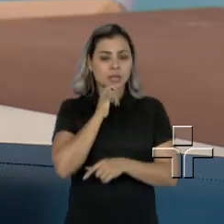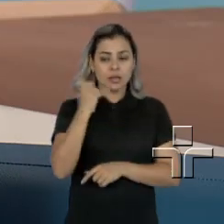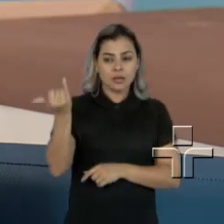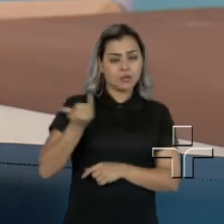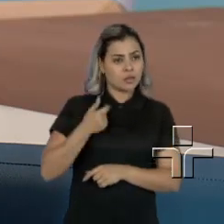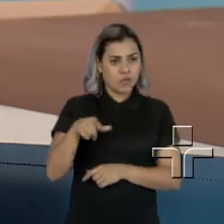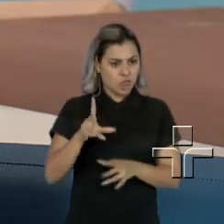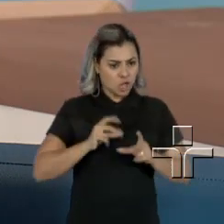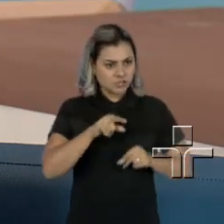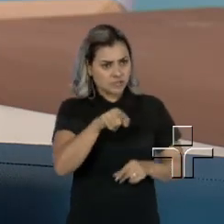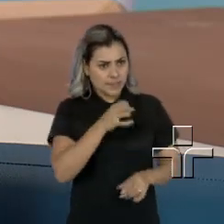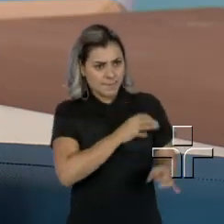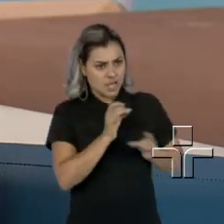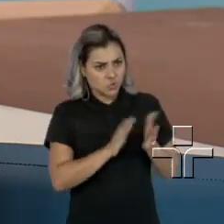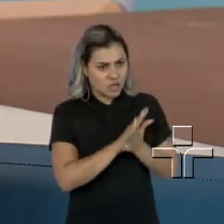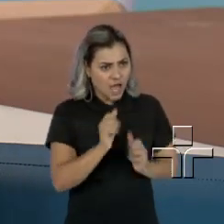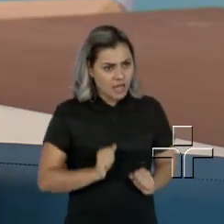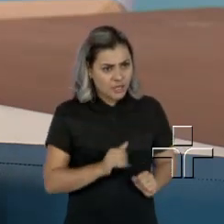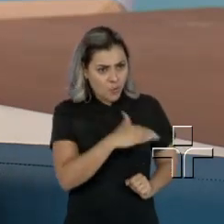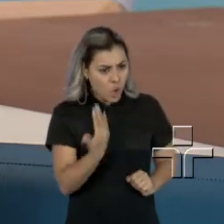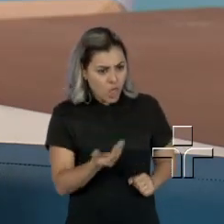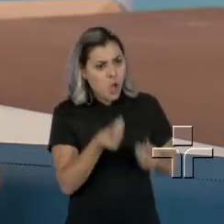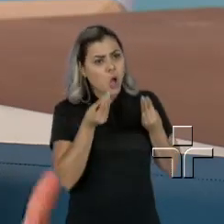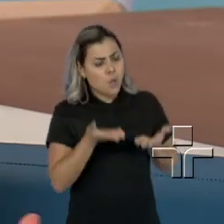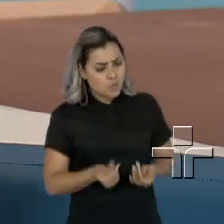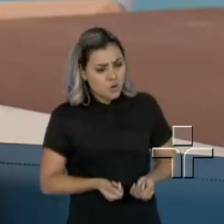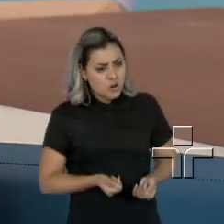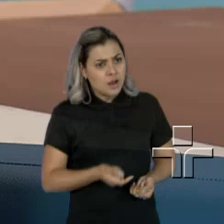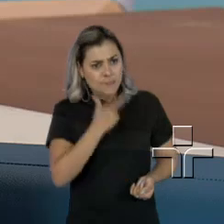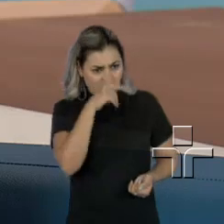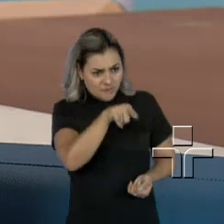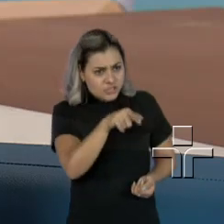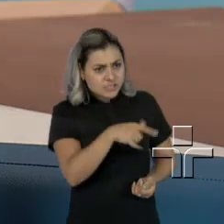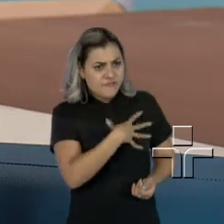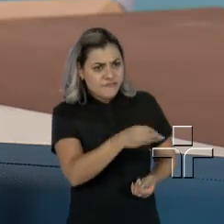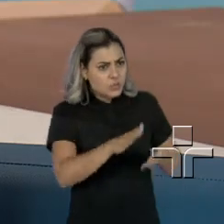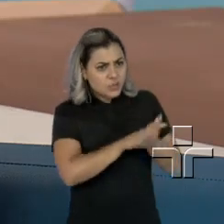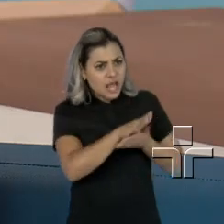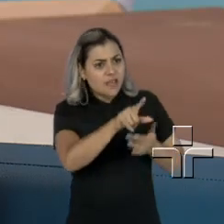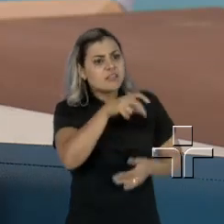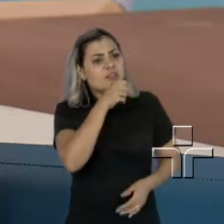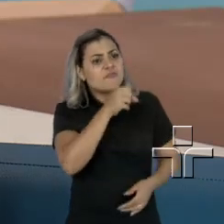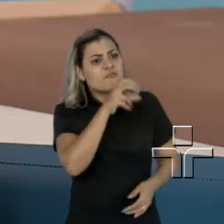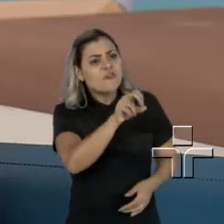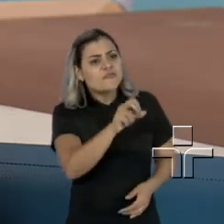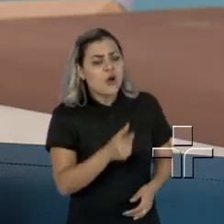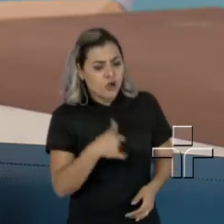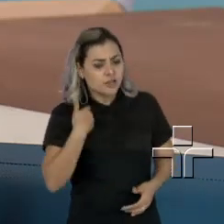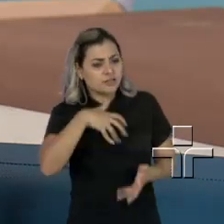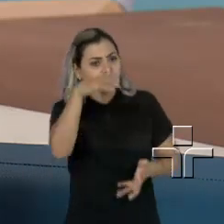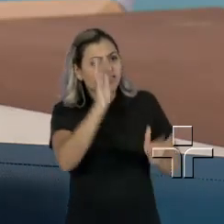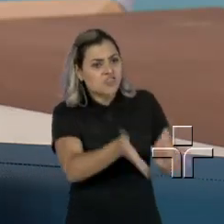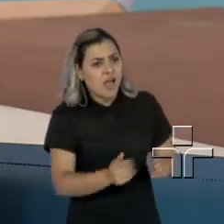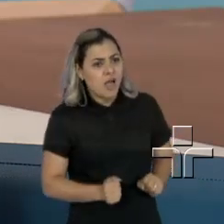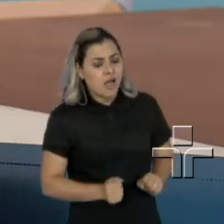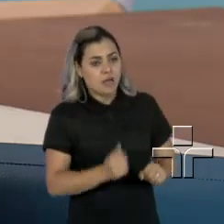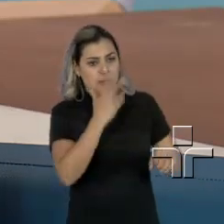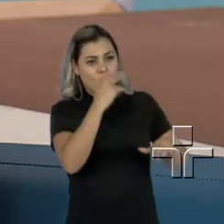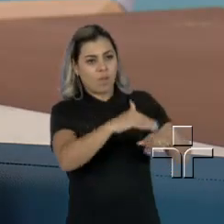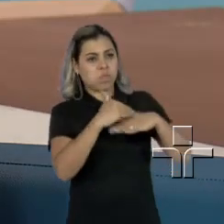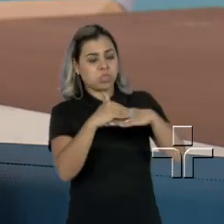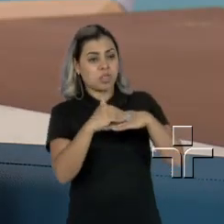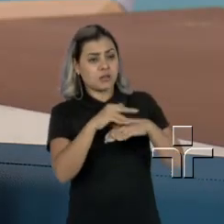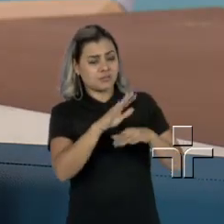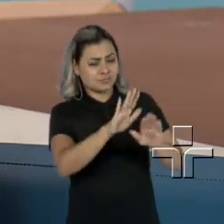não teve medo de morrer na mesa, ou ela vai ser avó em vez de ser mãe, e eu sempre respondo, quando você tem o